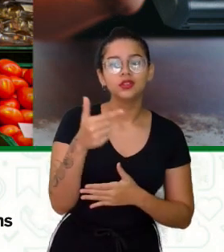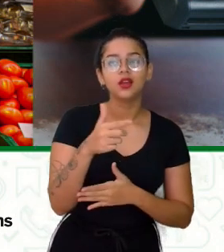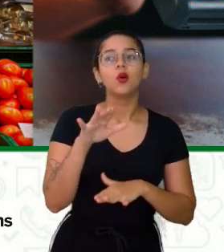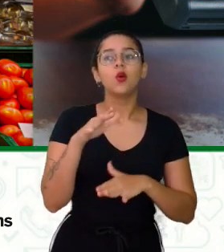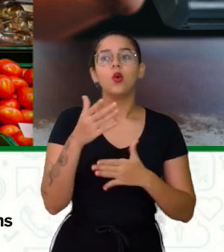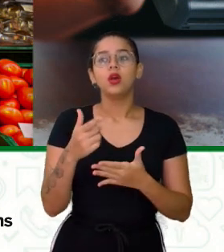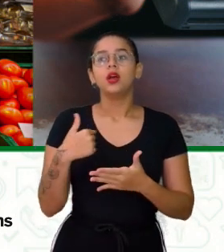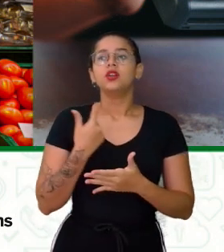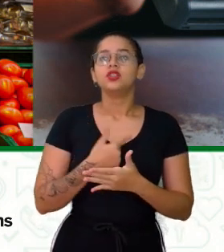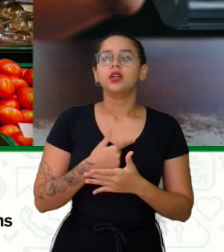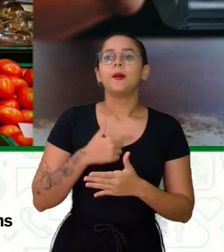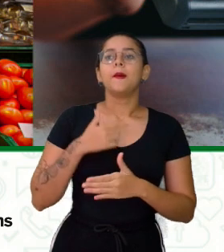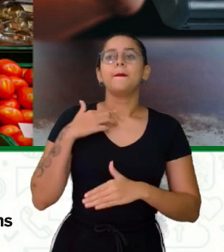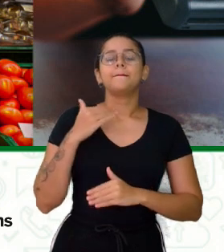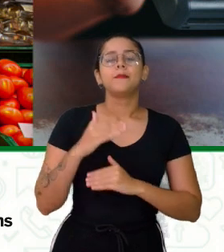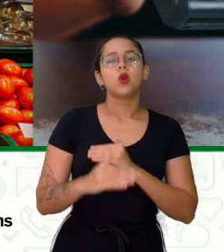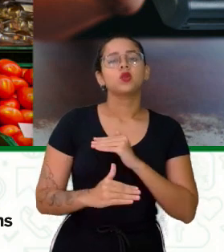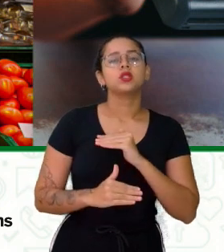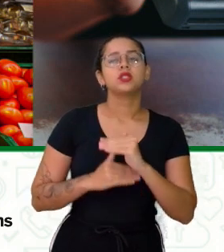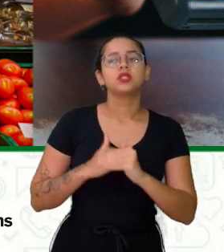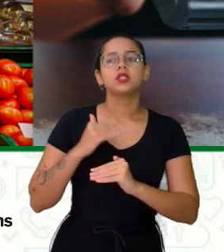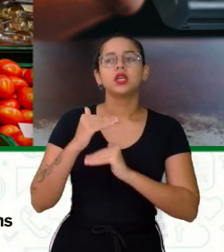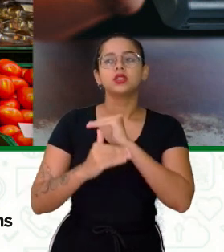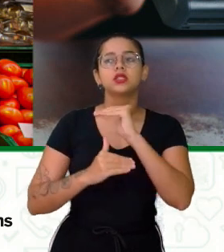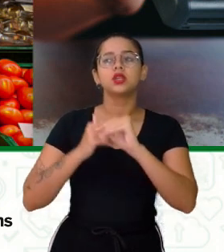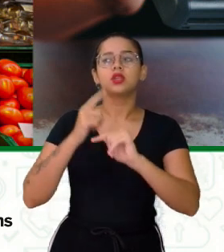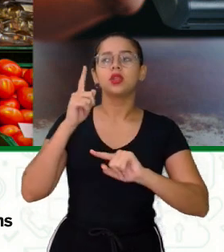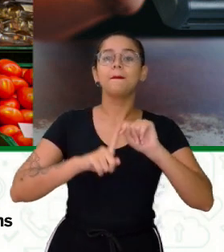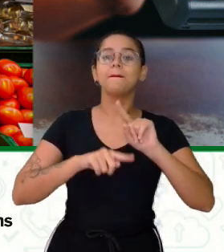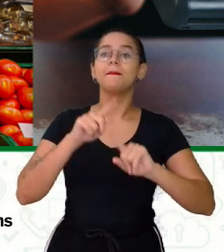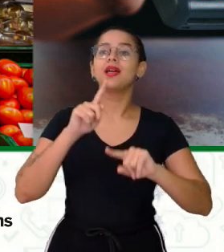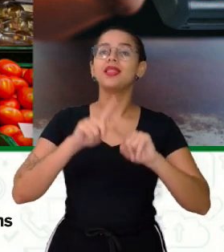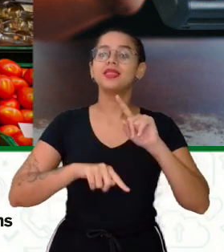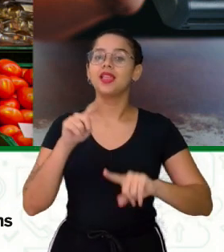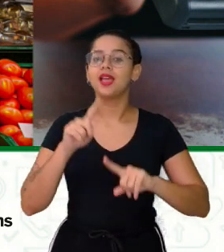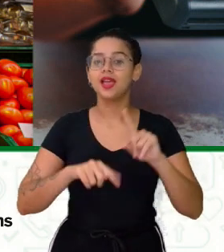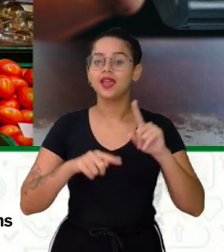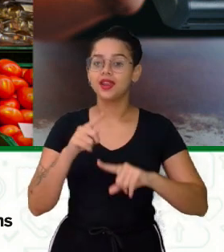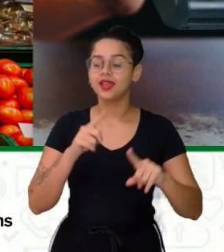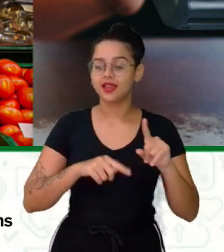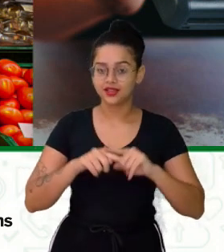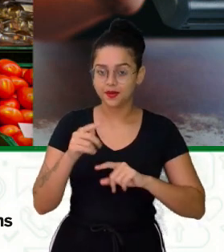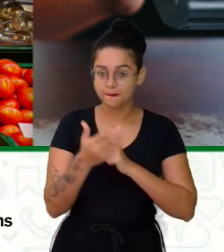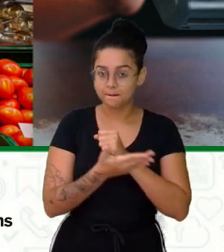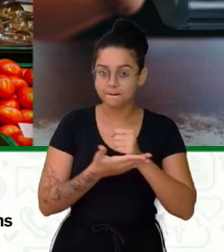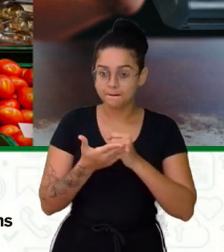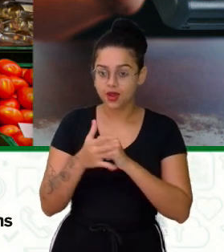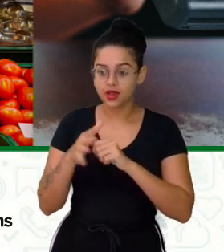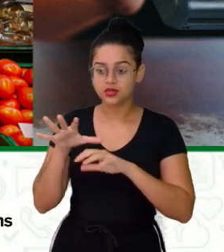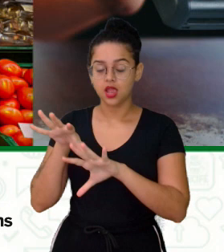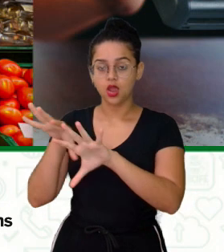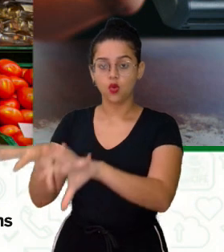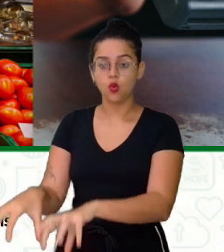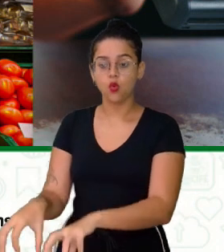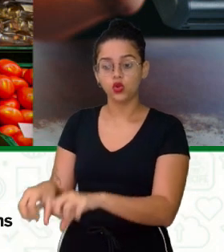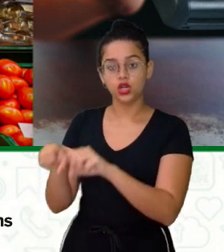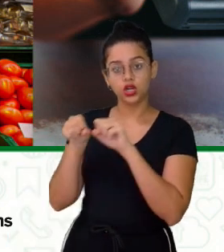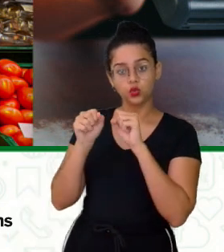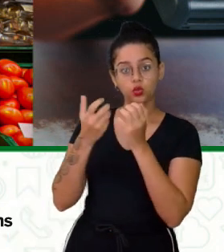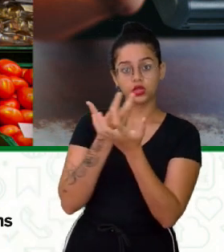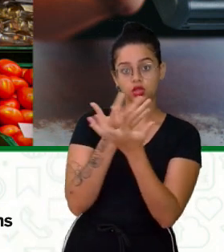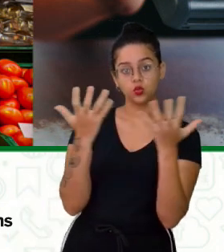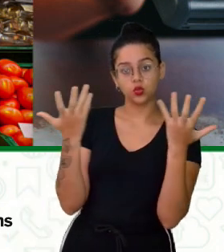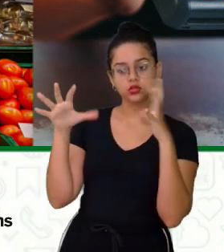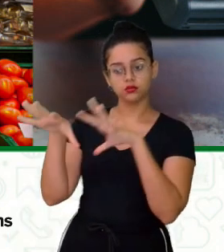gente está o que? Processando as matérias primas Aquilo que foi recolhido da natureza Aí você vai